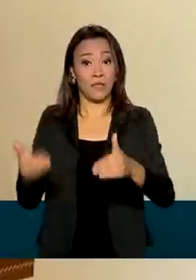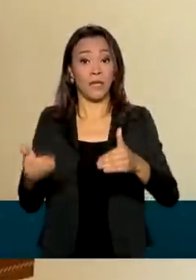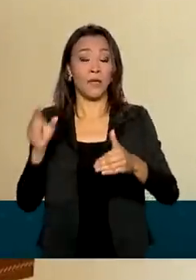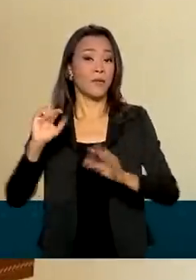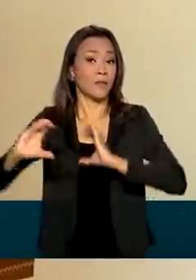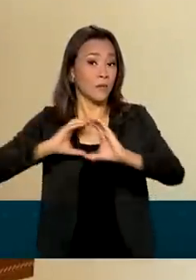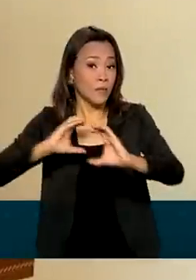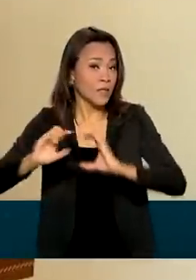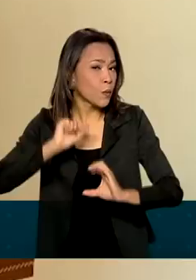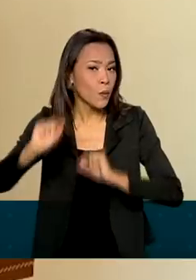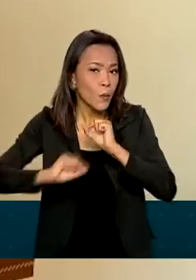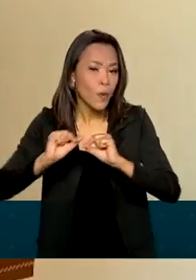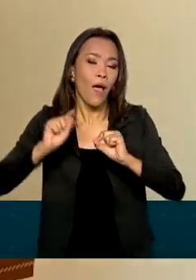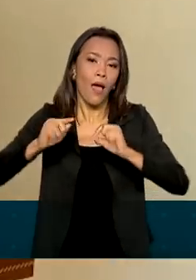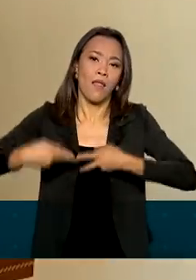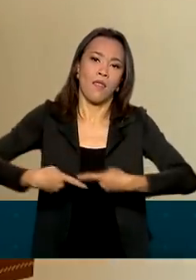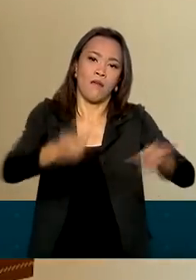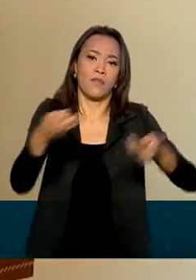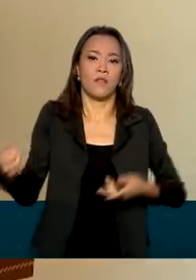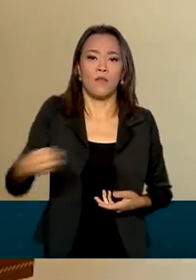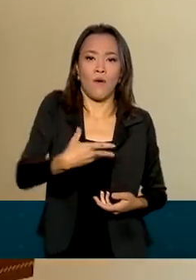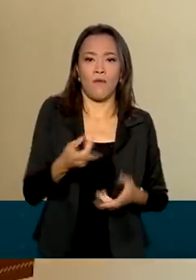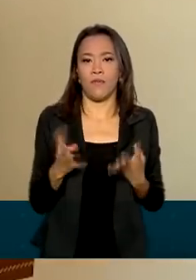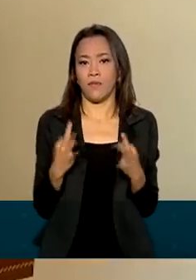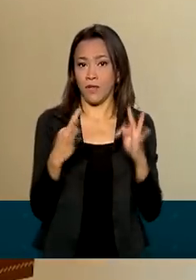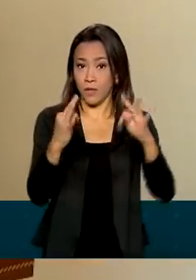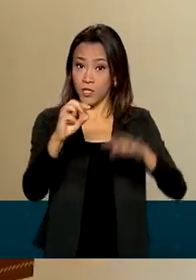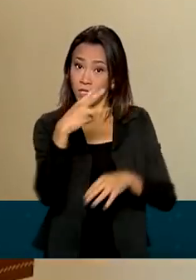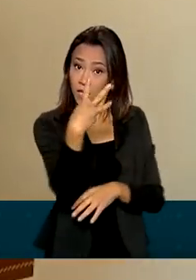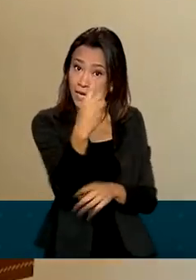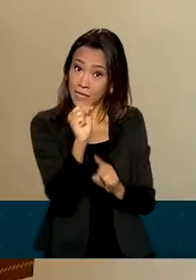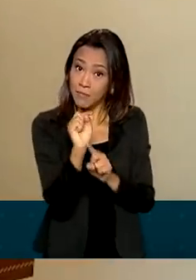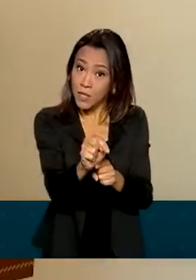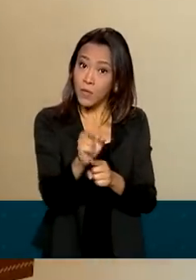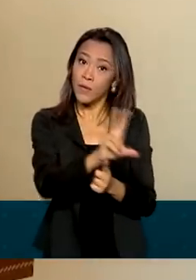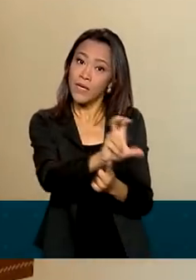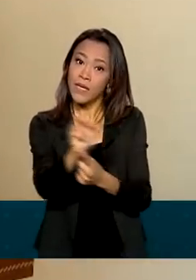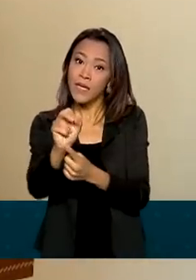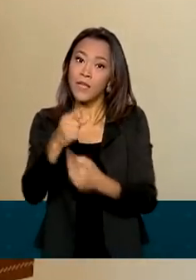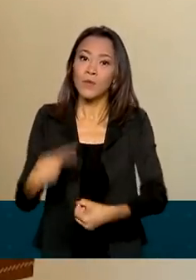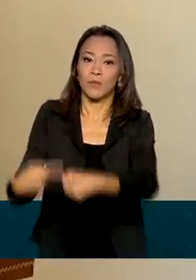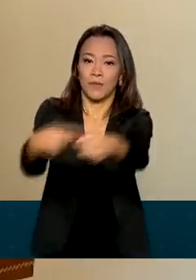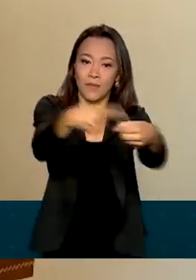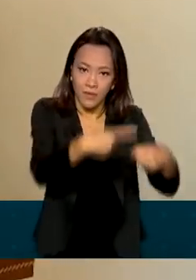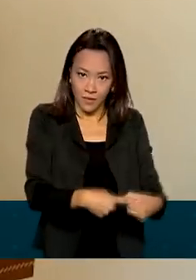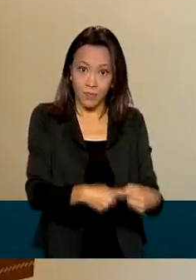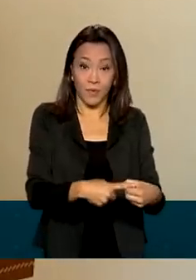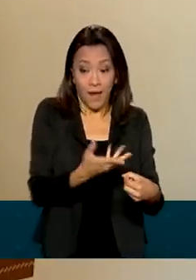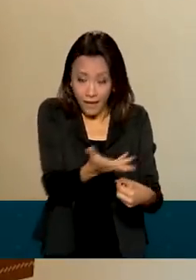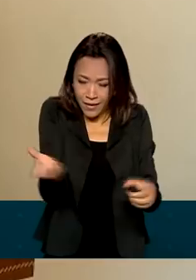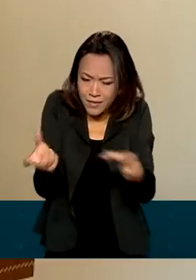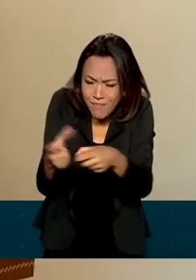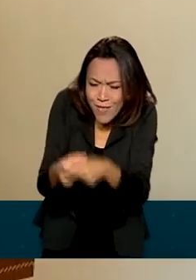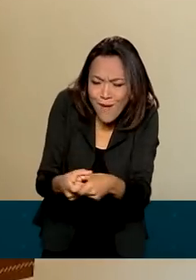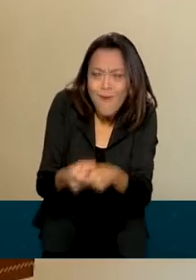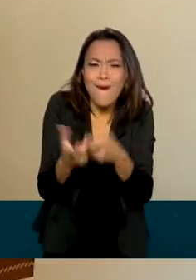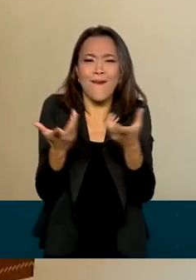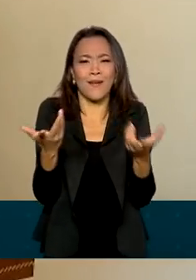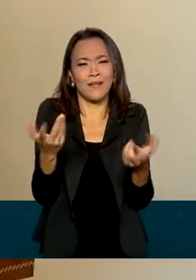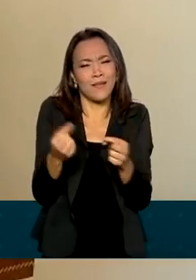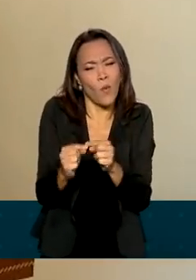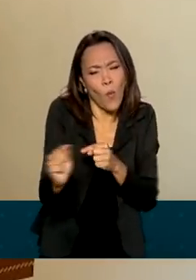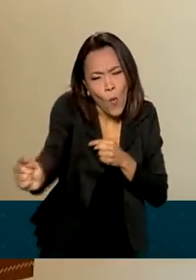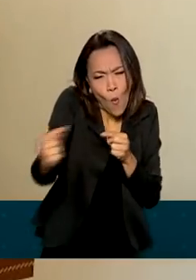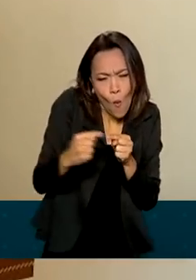agora é levar a nova tecnologia para 3.500 municípios, aqueles menores e mais